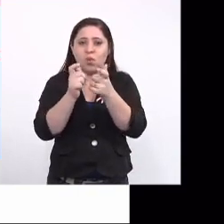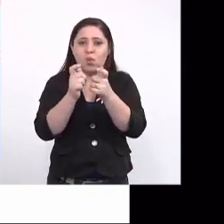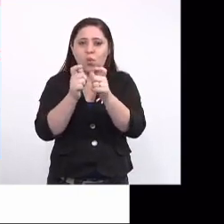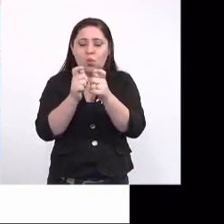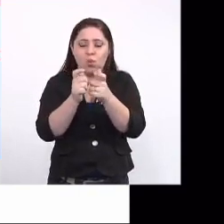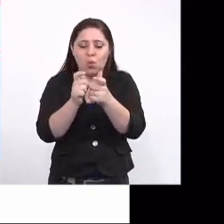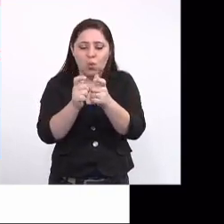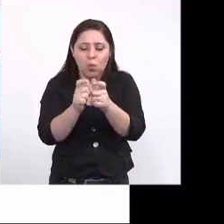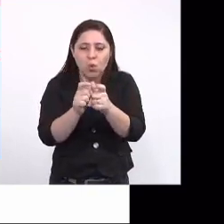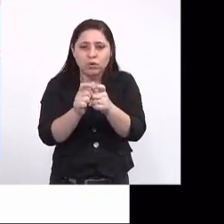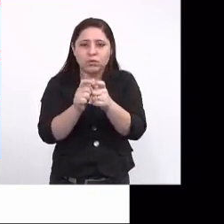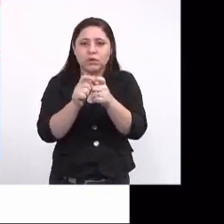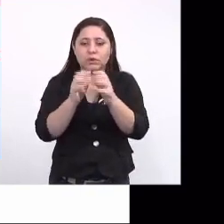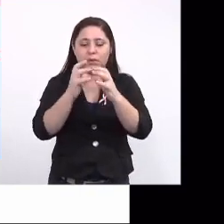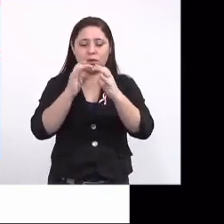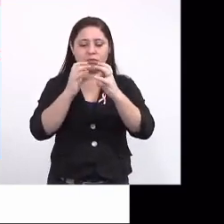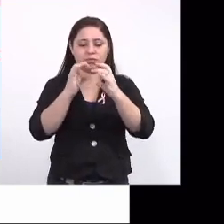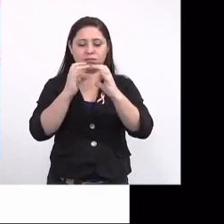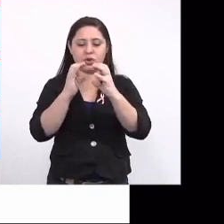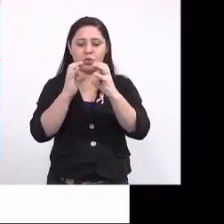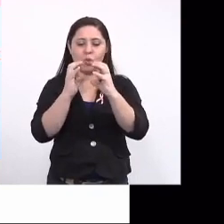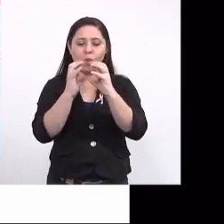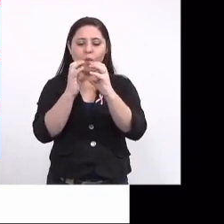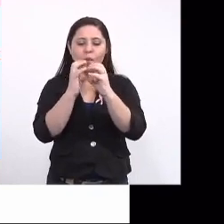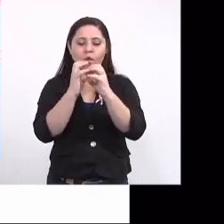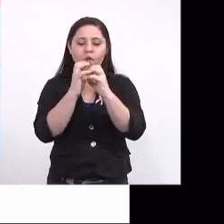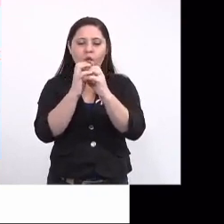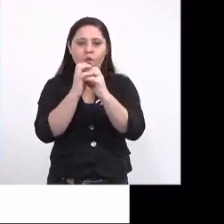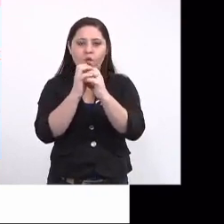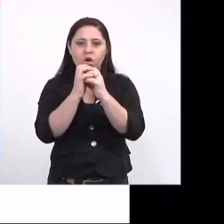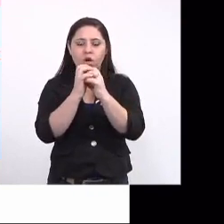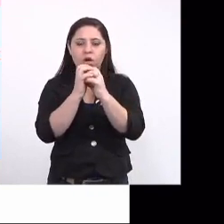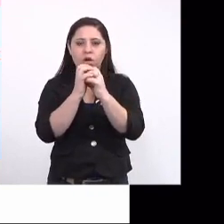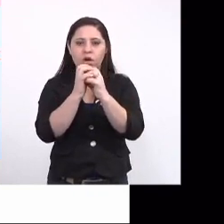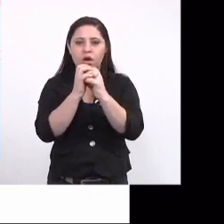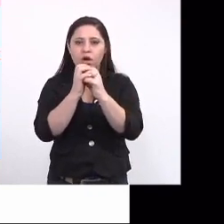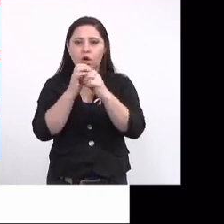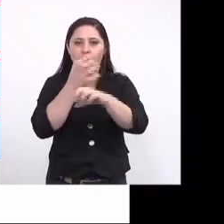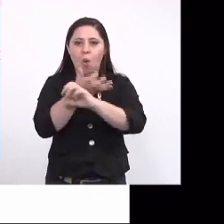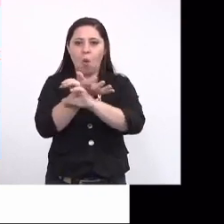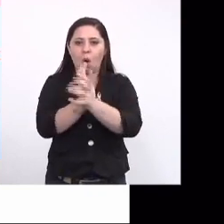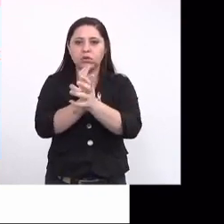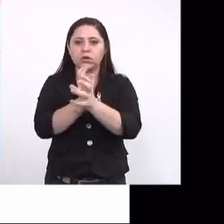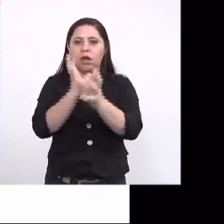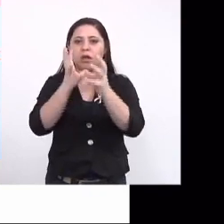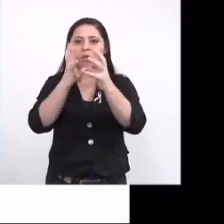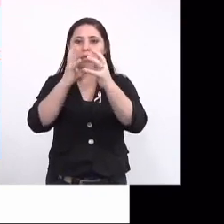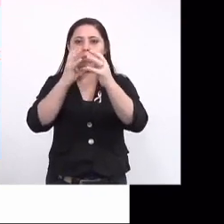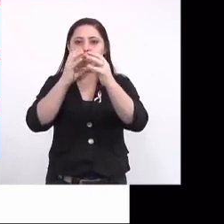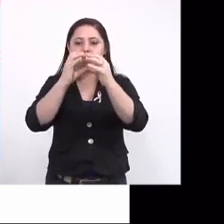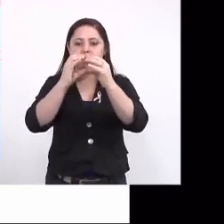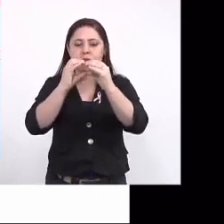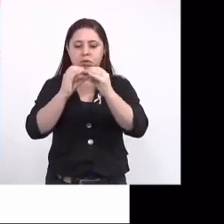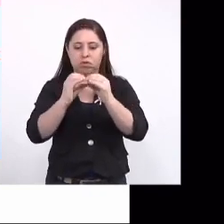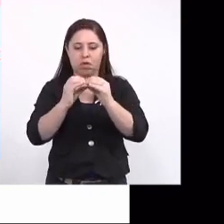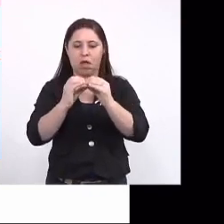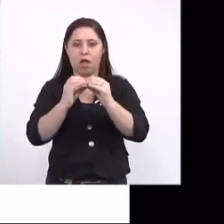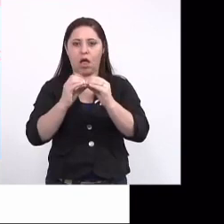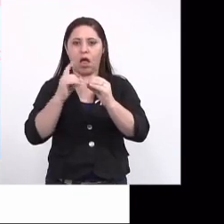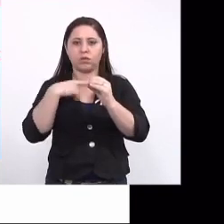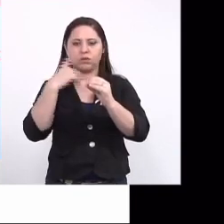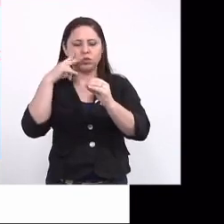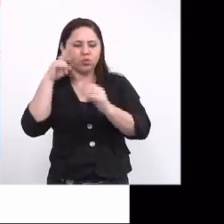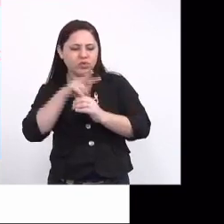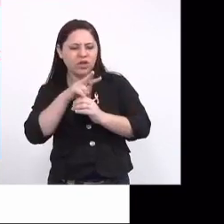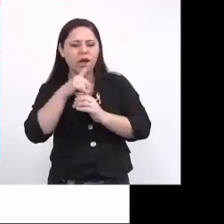cefánica. Como a massa cefánica diminuiu, os ossos, eles desabaram. E é isso, dá uma característica comum,